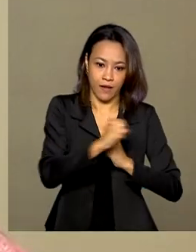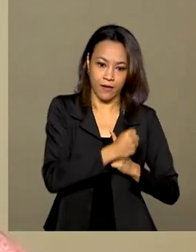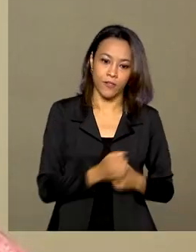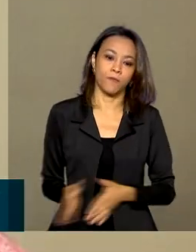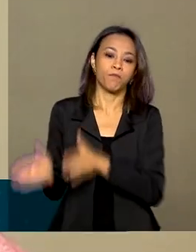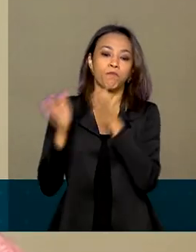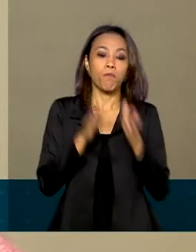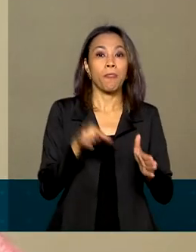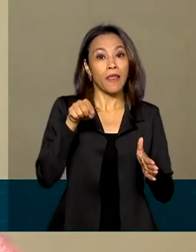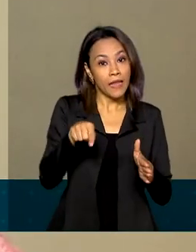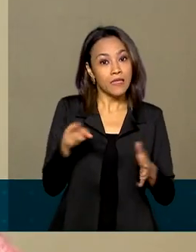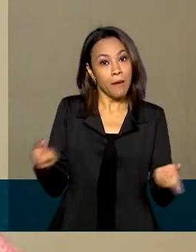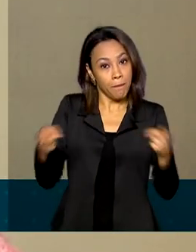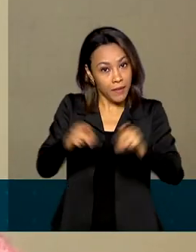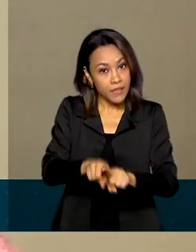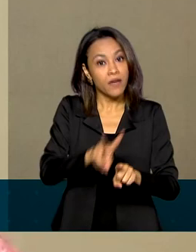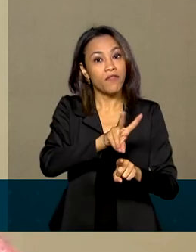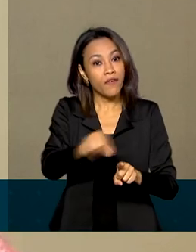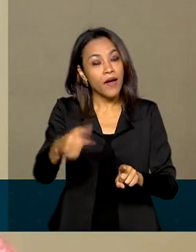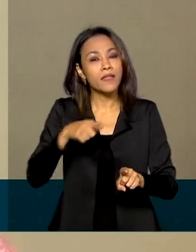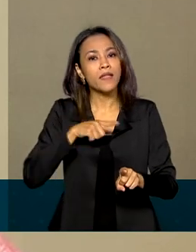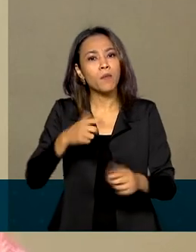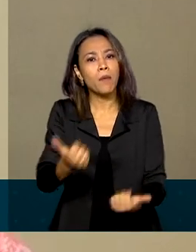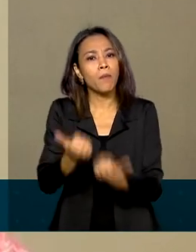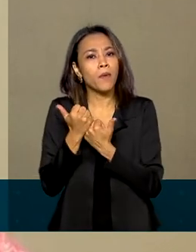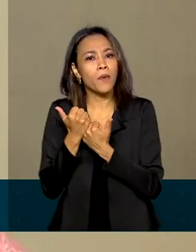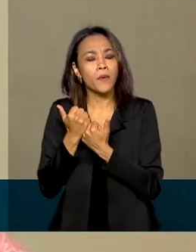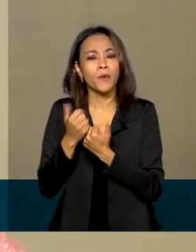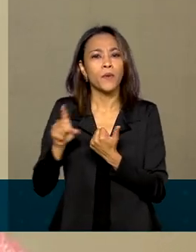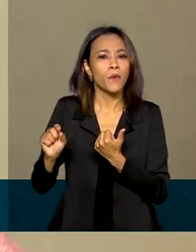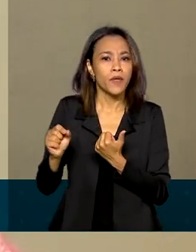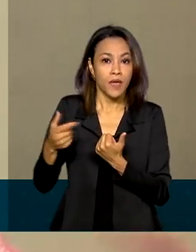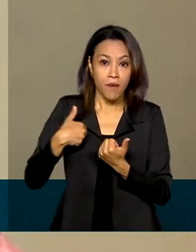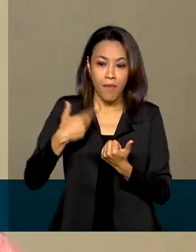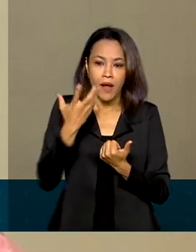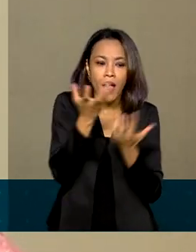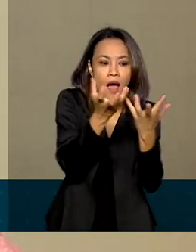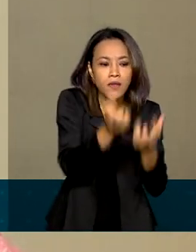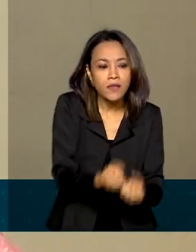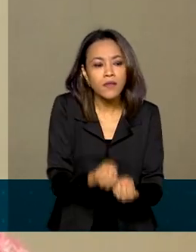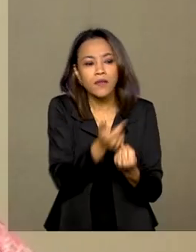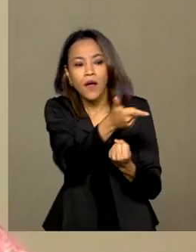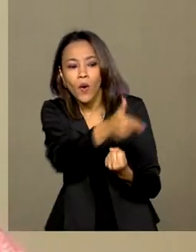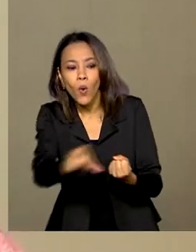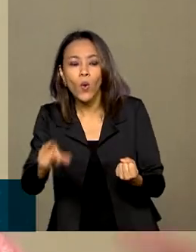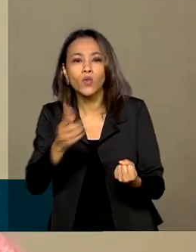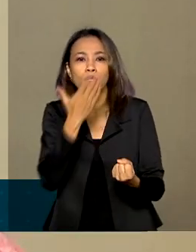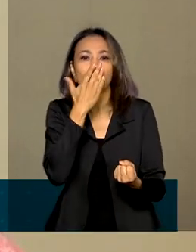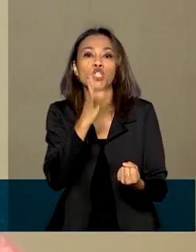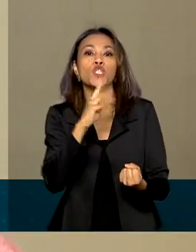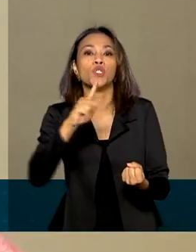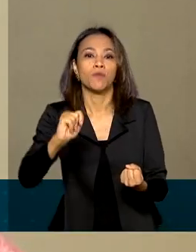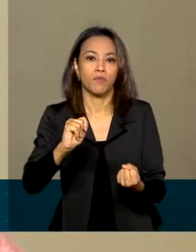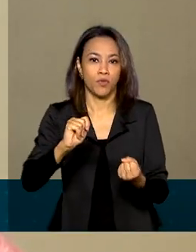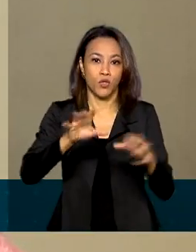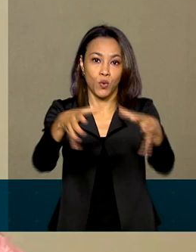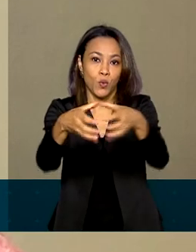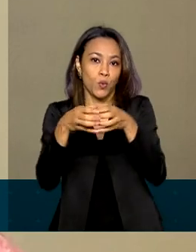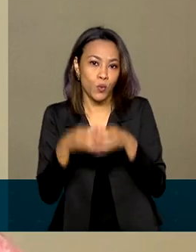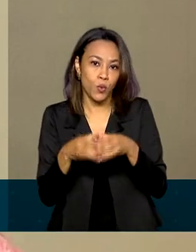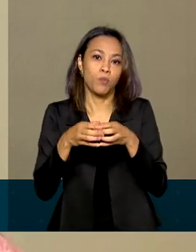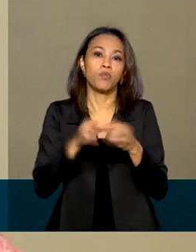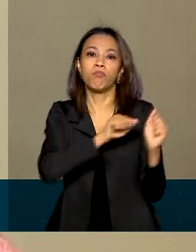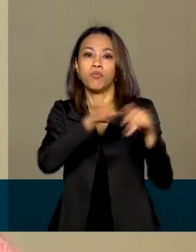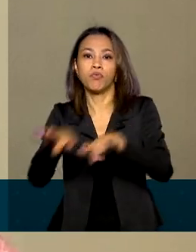vai possibilitar ações conjuntas com o Ministério da Cidadania para acolhimento de outros tipos de migração e de outros tipos de público, exemplo de